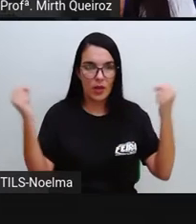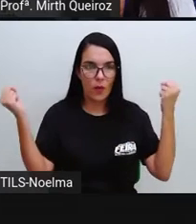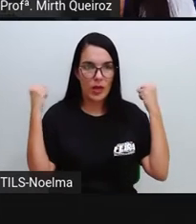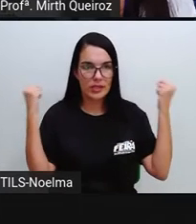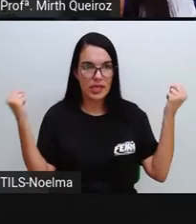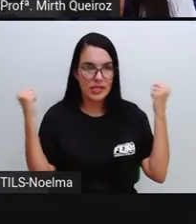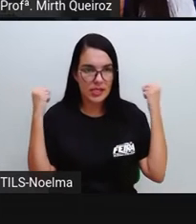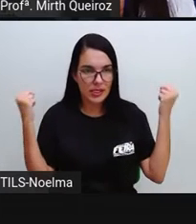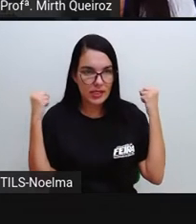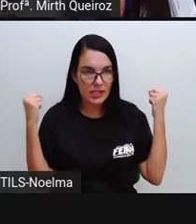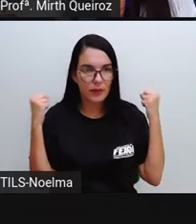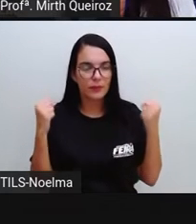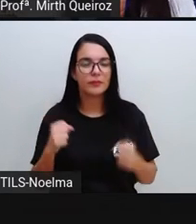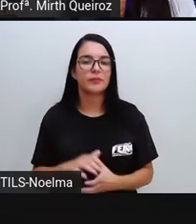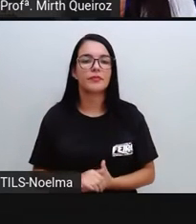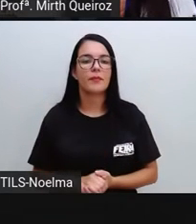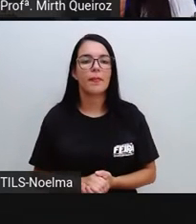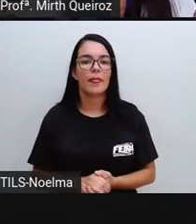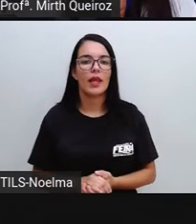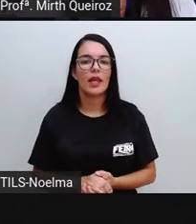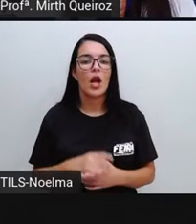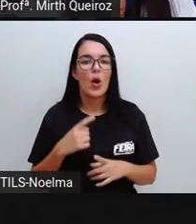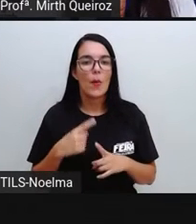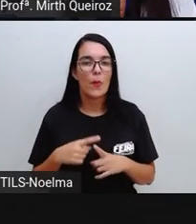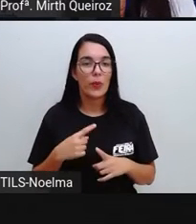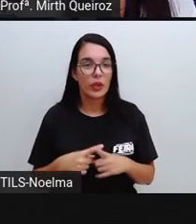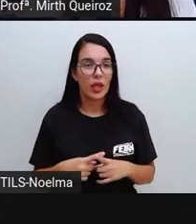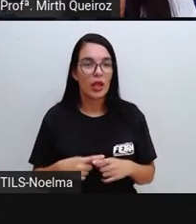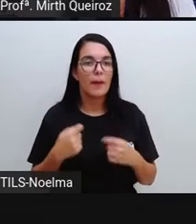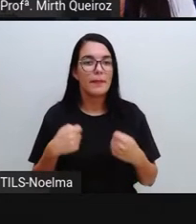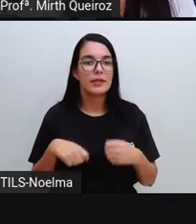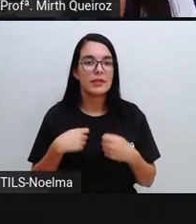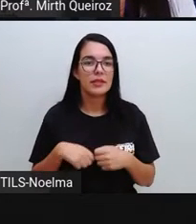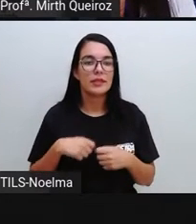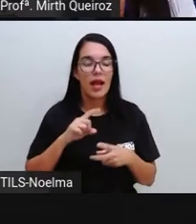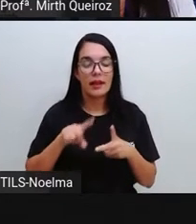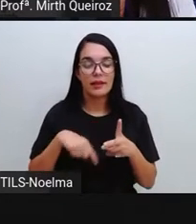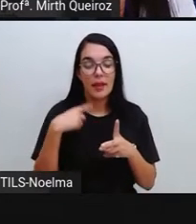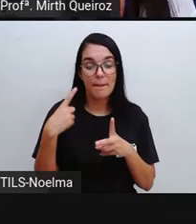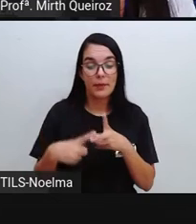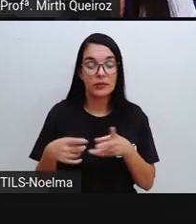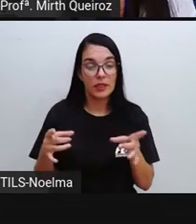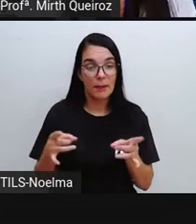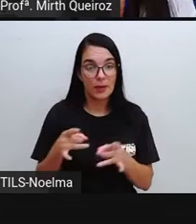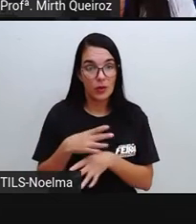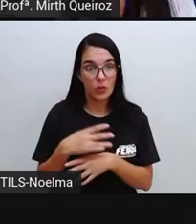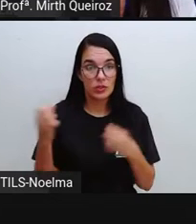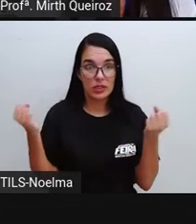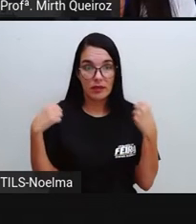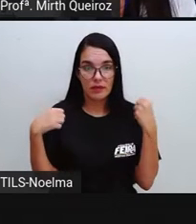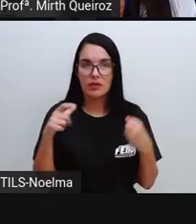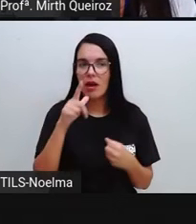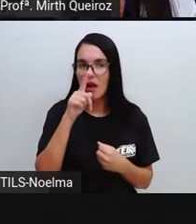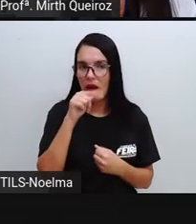Já que a gente Durante a atividade A gente vai perder Uma quantidade Bem considerável De água Através do suor